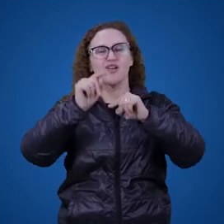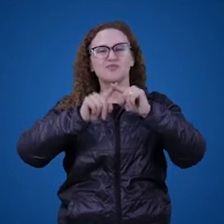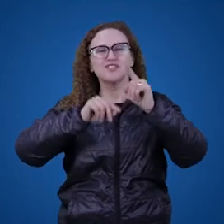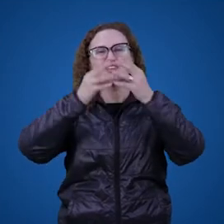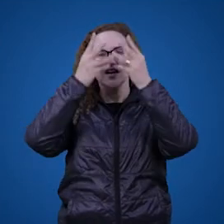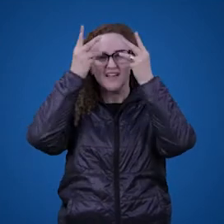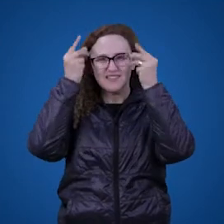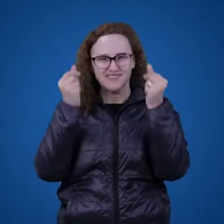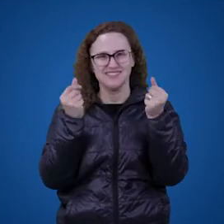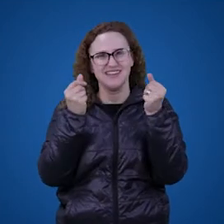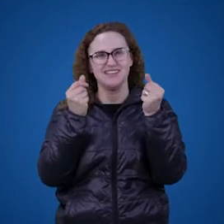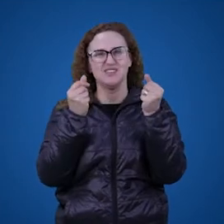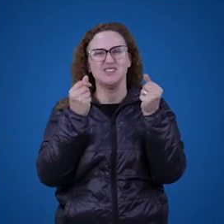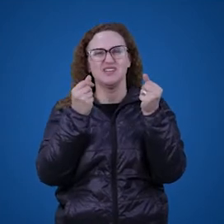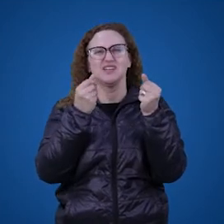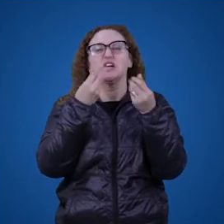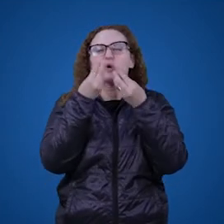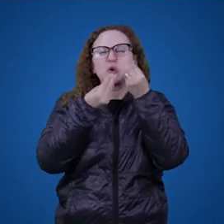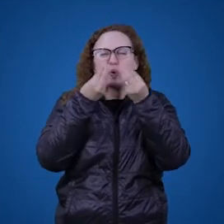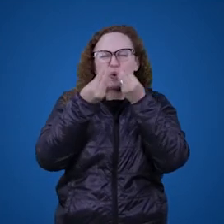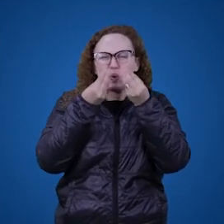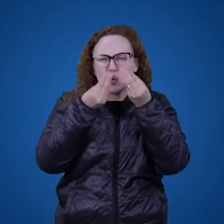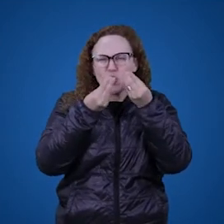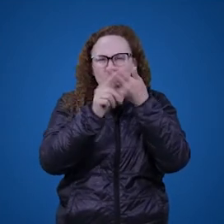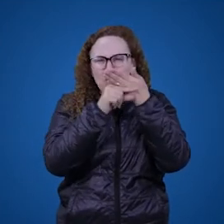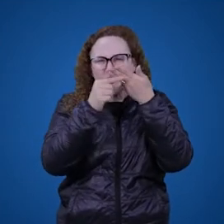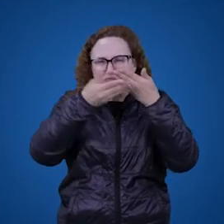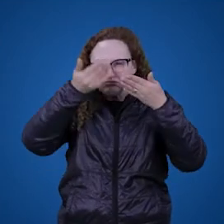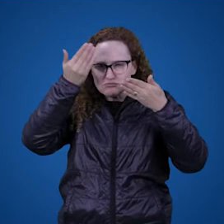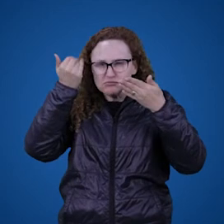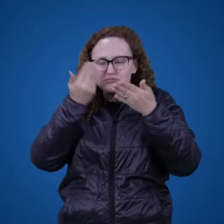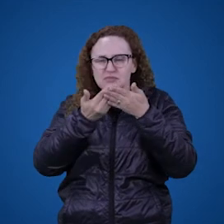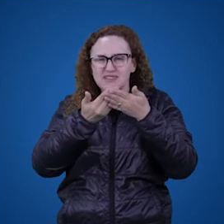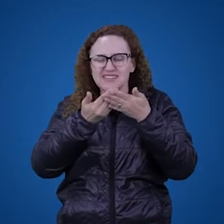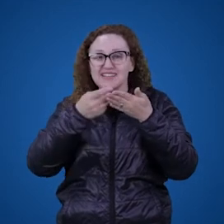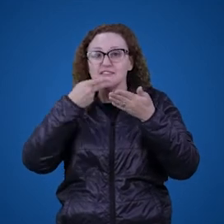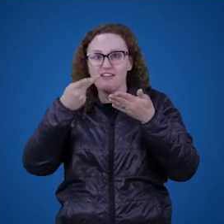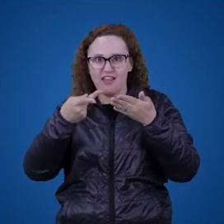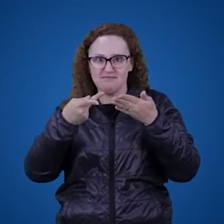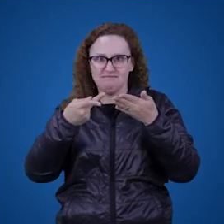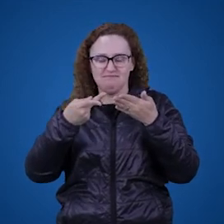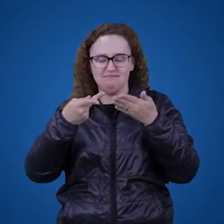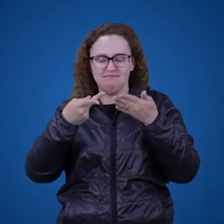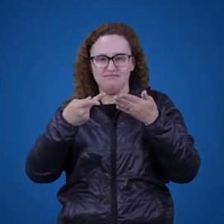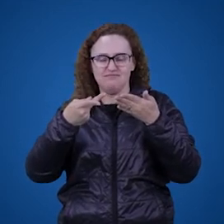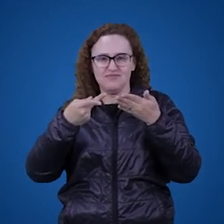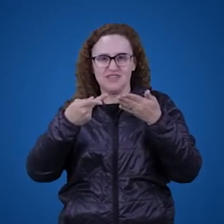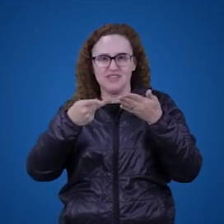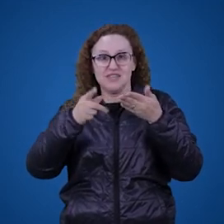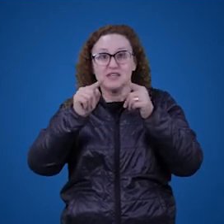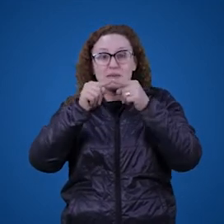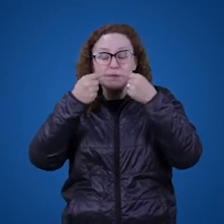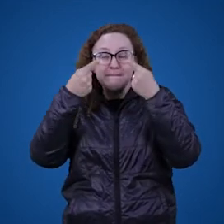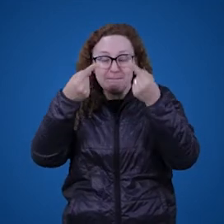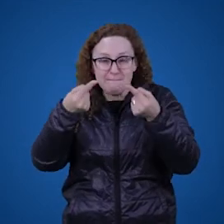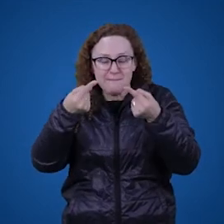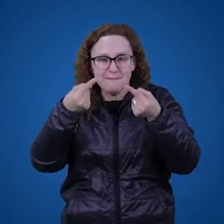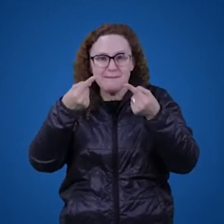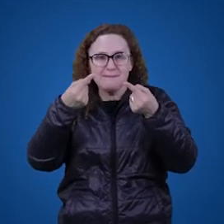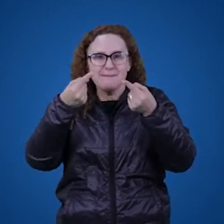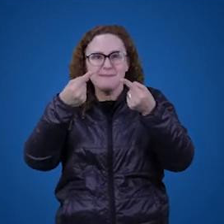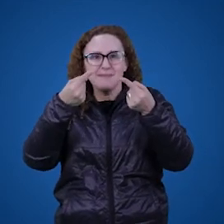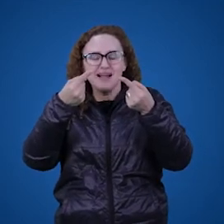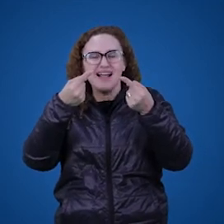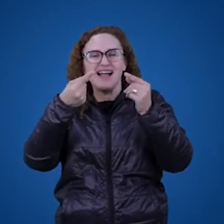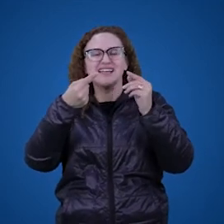abstrato, assim como gostaria Russell, ou assim como defendeu Russell. É uma questão do papel que uma expressão